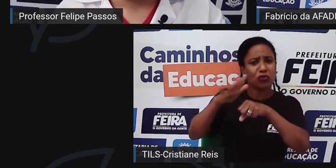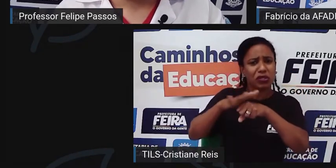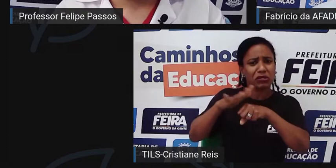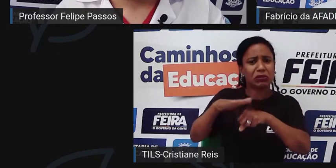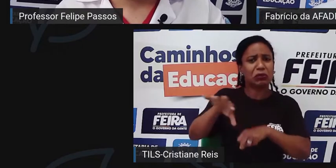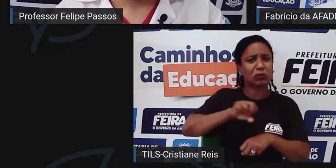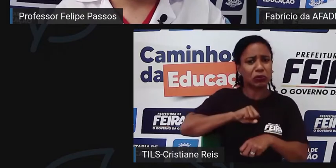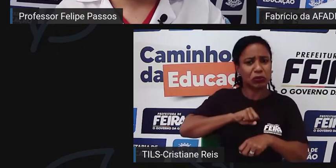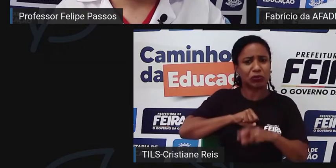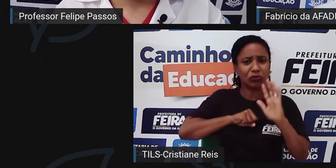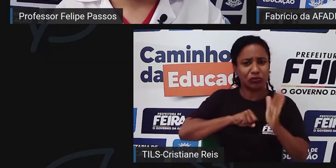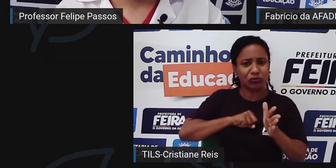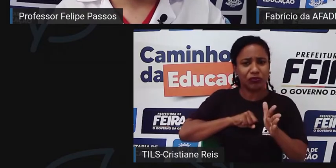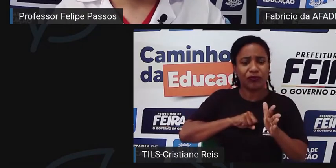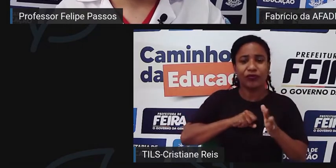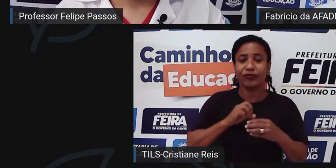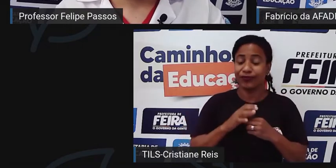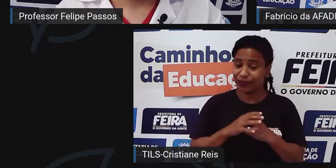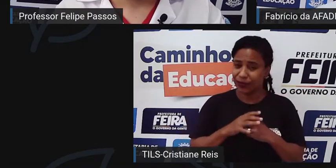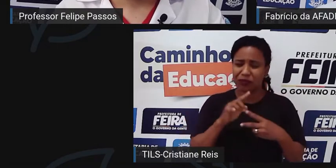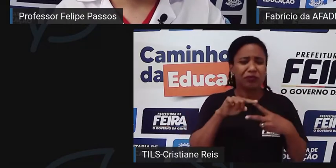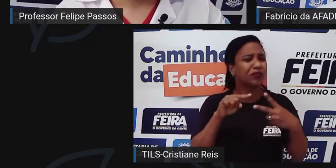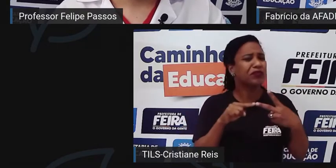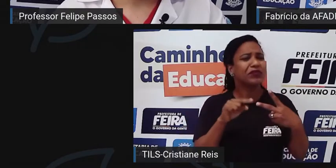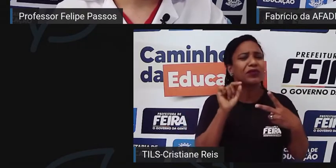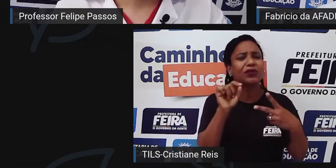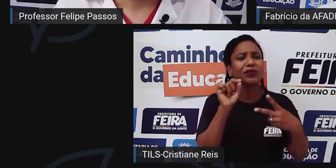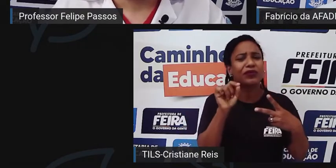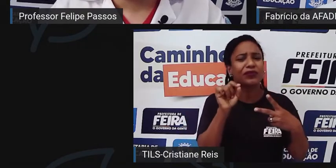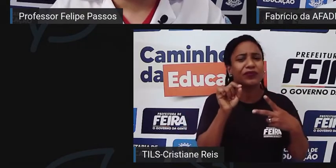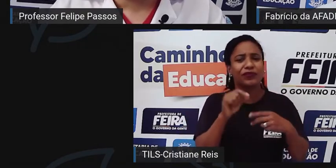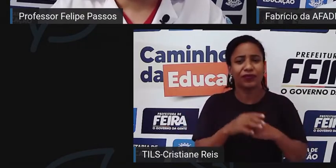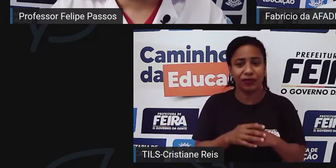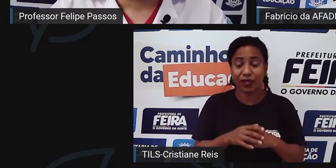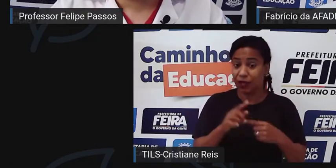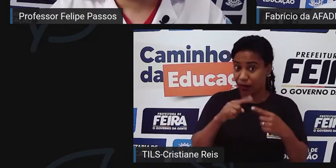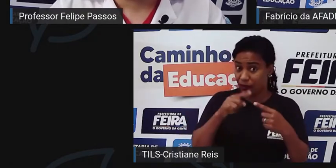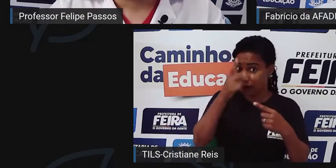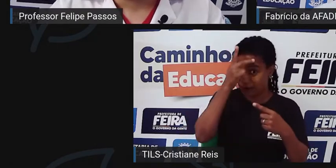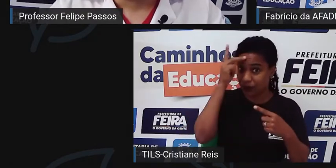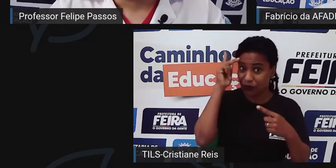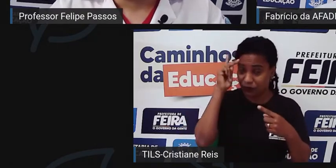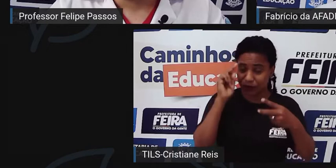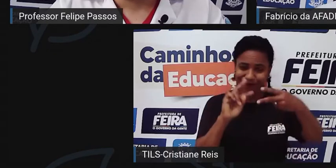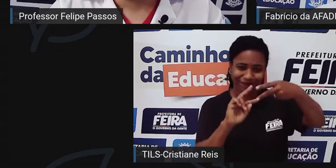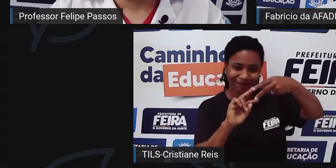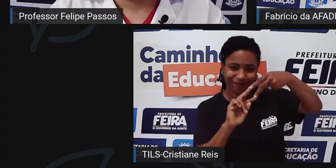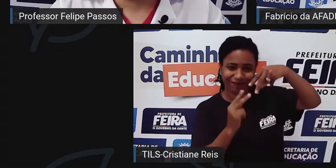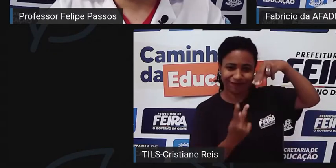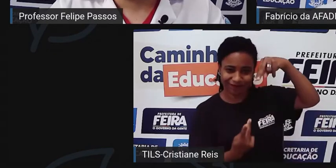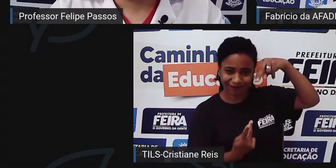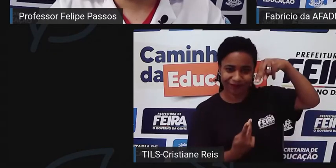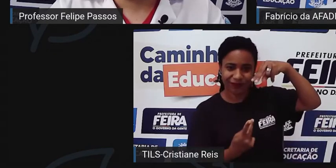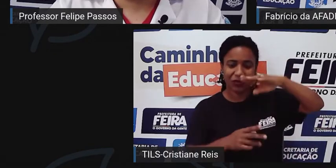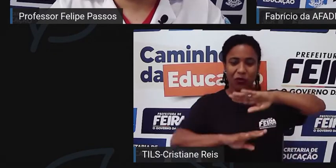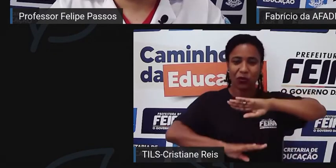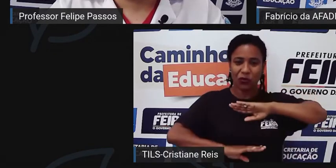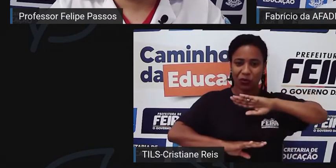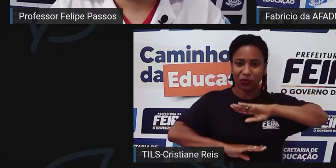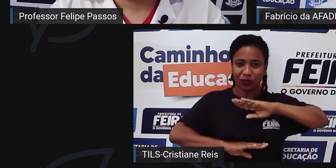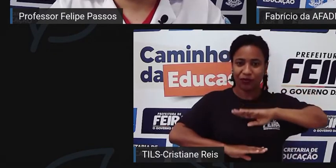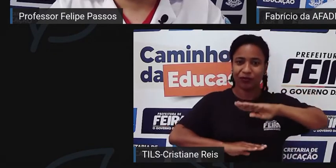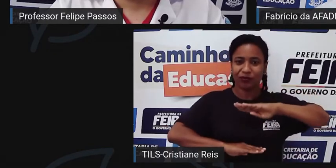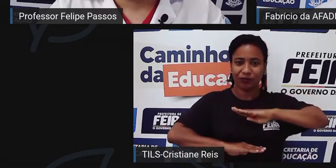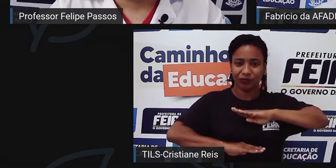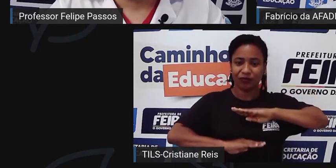O Felipe, na verdade, a pessoa que tem um traço tem essa estatística, porque,